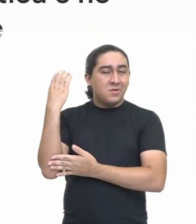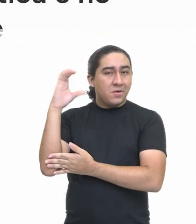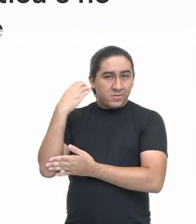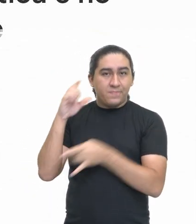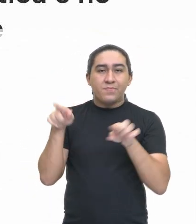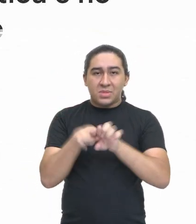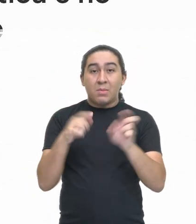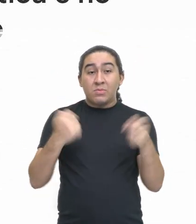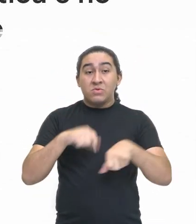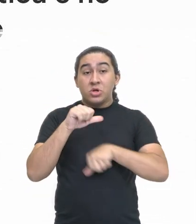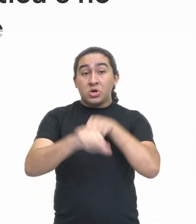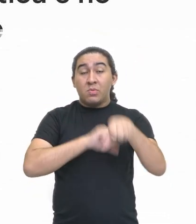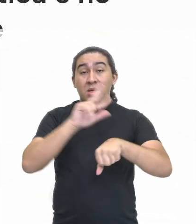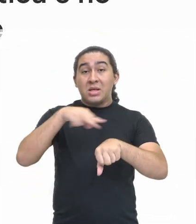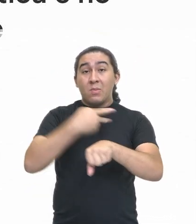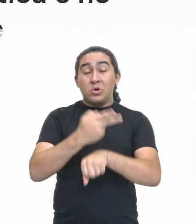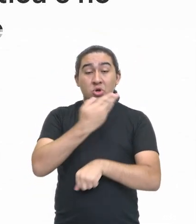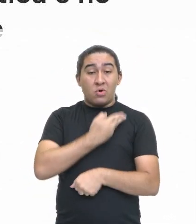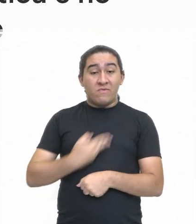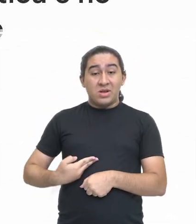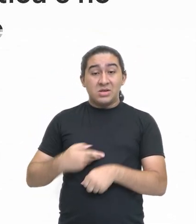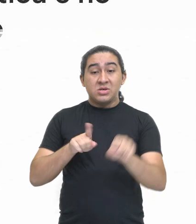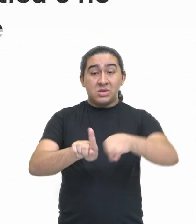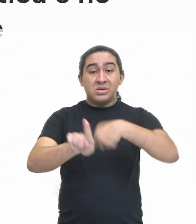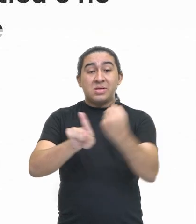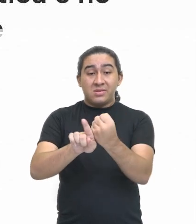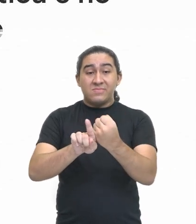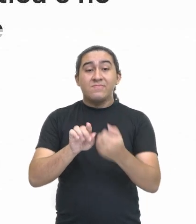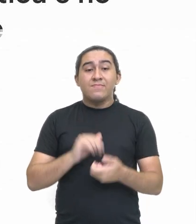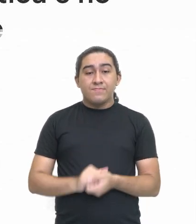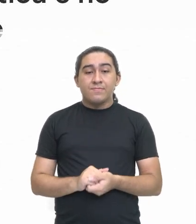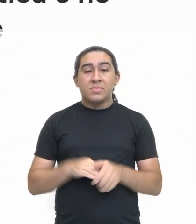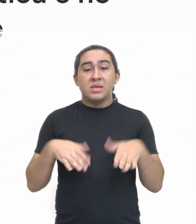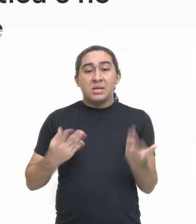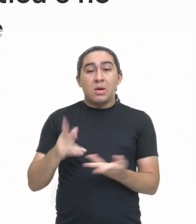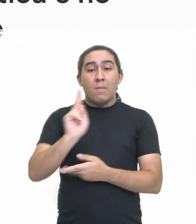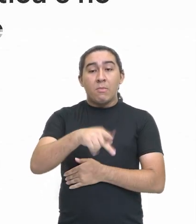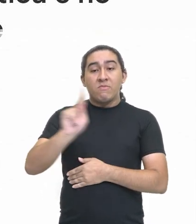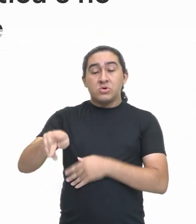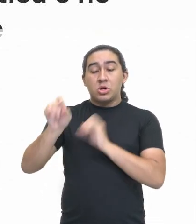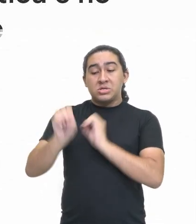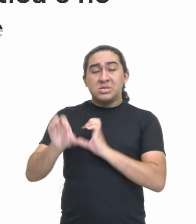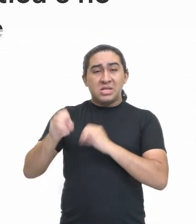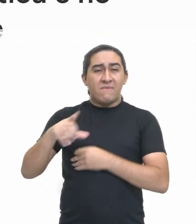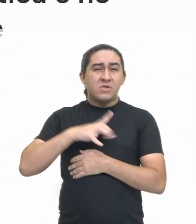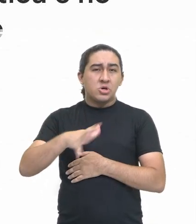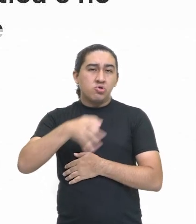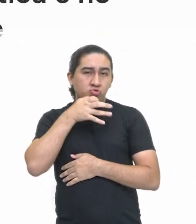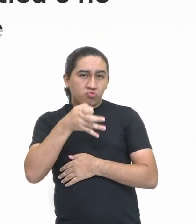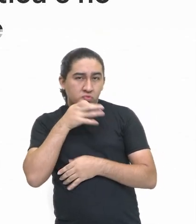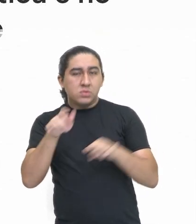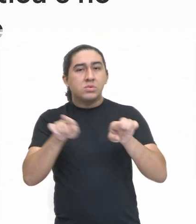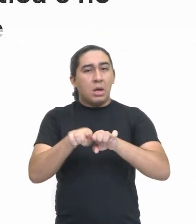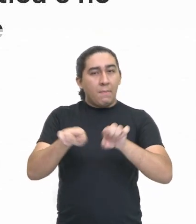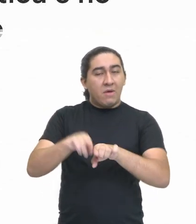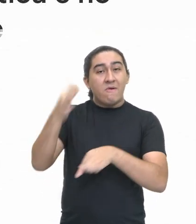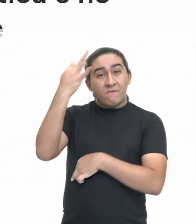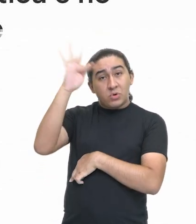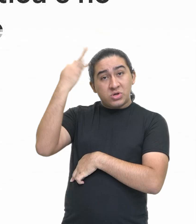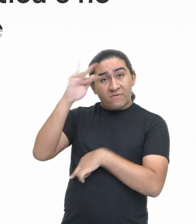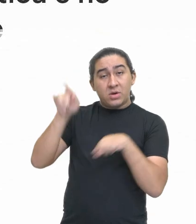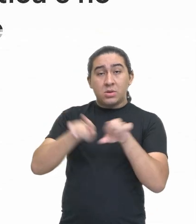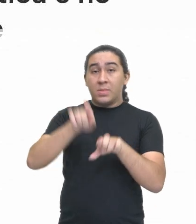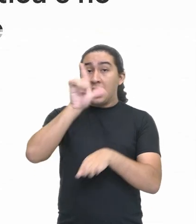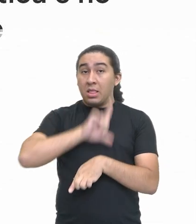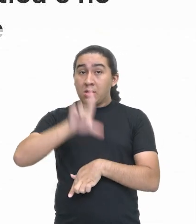para se transformarem nos futuros governantes da sociedade. Então, os professores ensinavam retórica, filosofia e